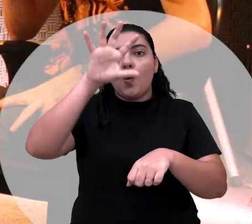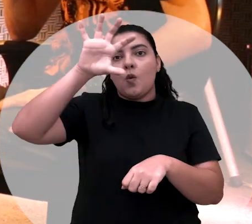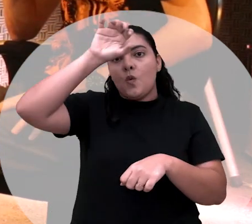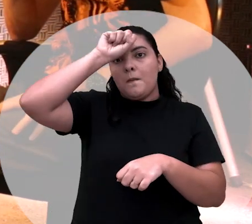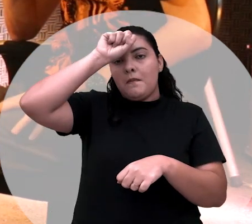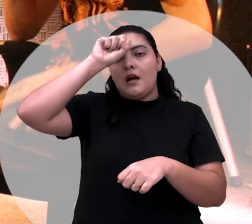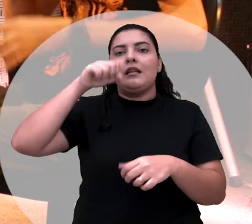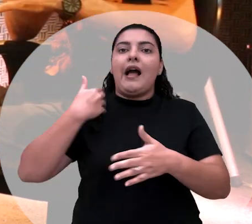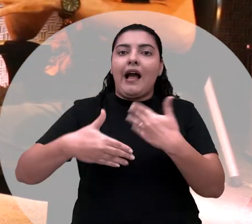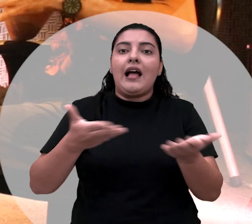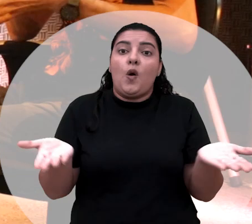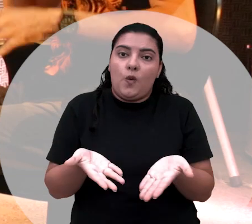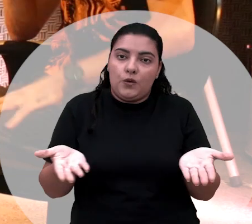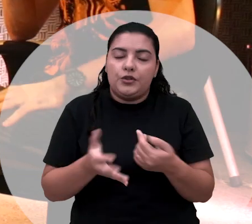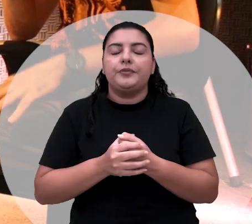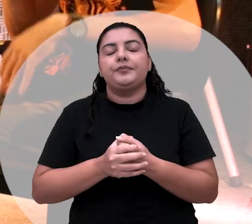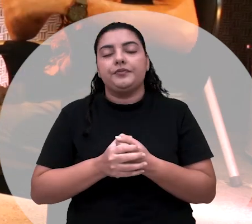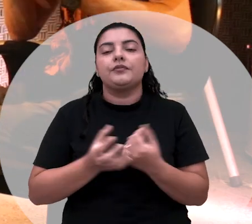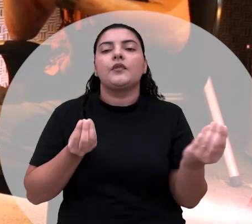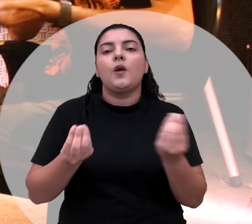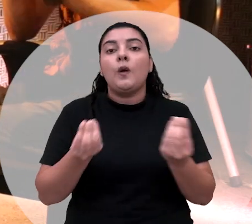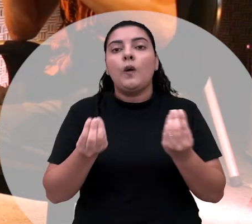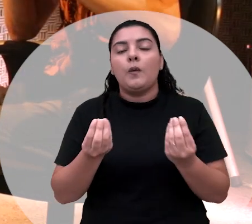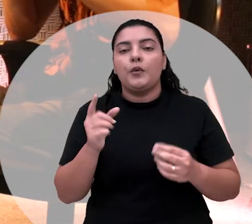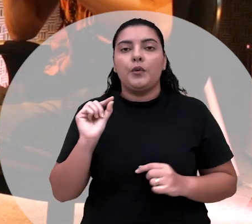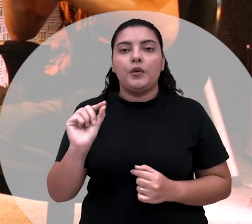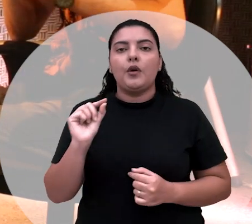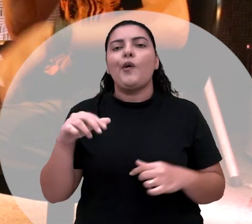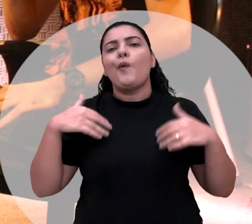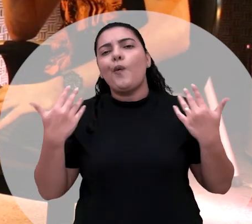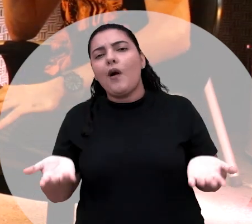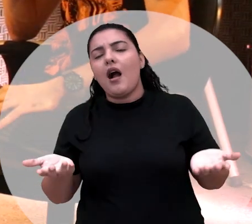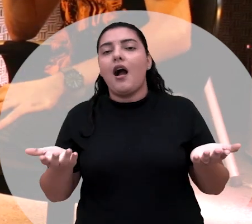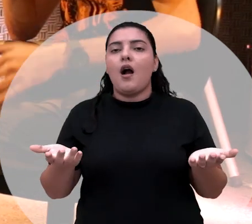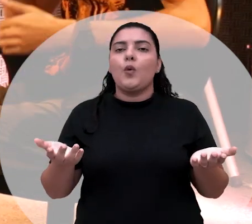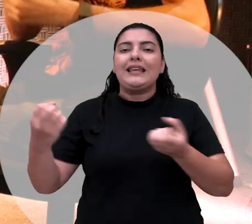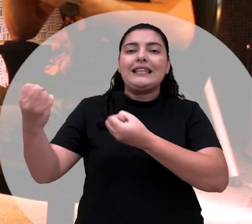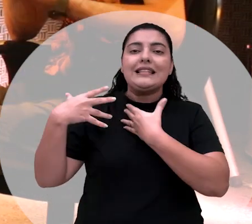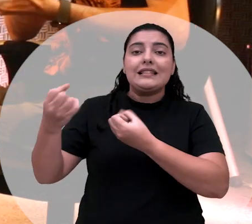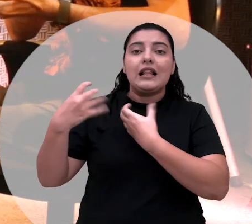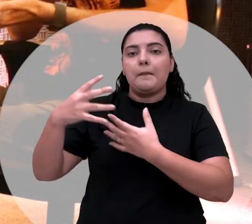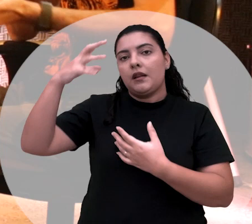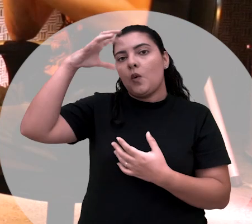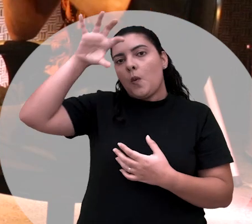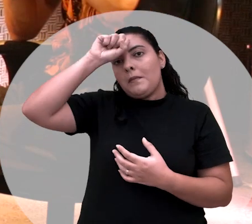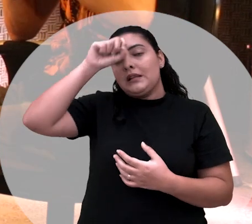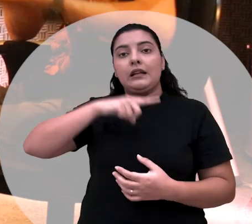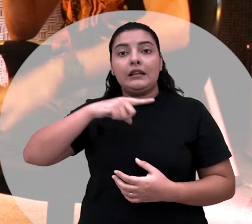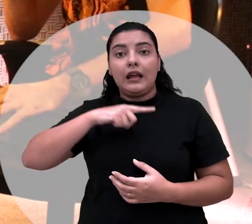senhora está caminhando com a Umbanda até hoje, a gente quer saber quais são e quais foram os ensinamentos que a Umbanda lhe passa e